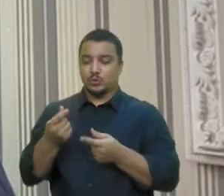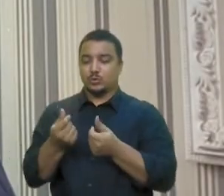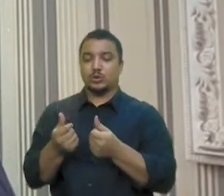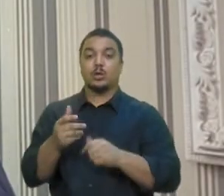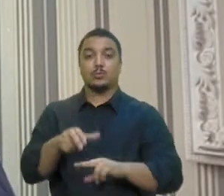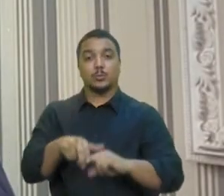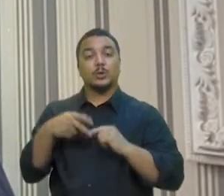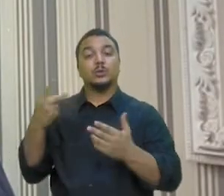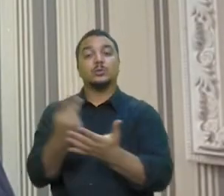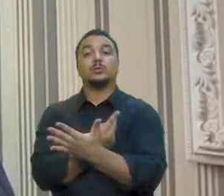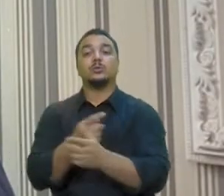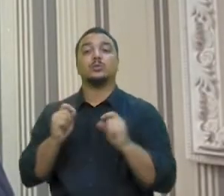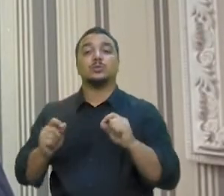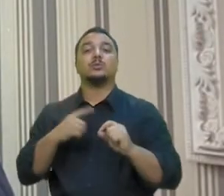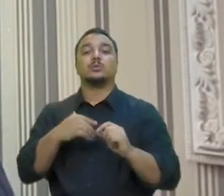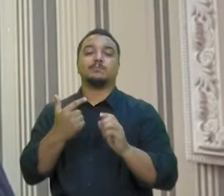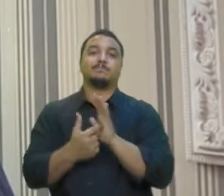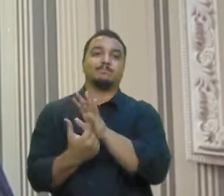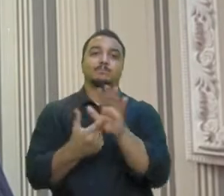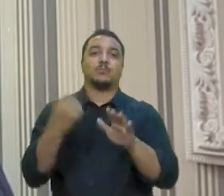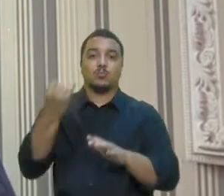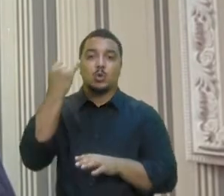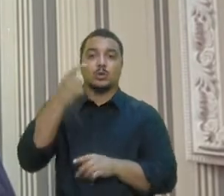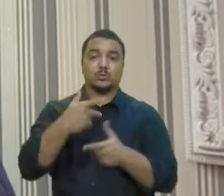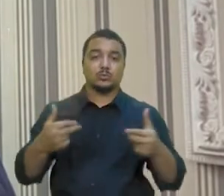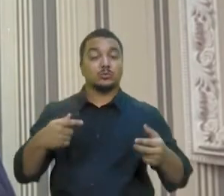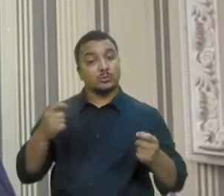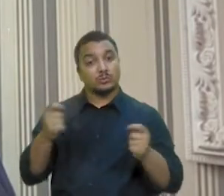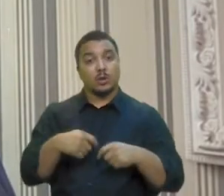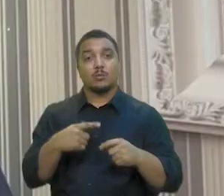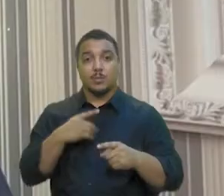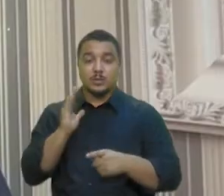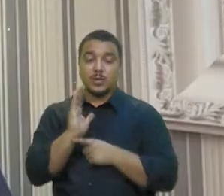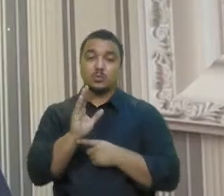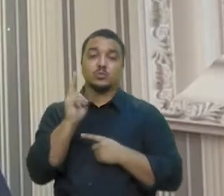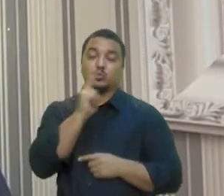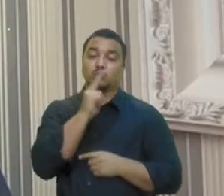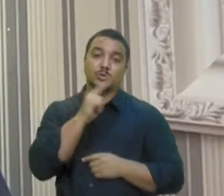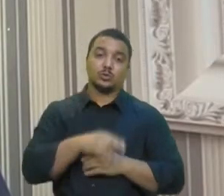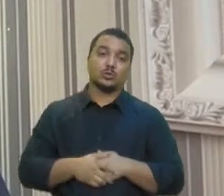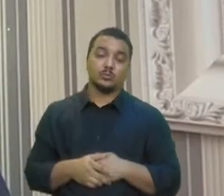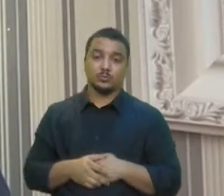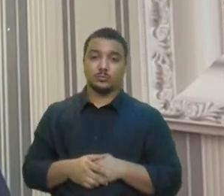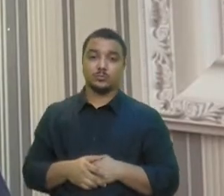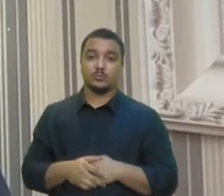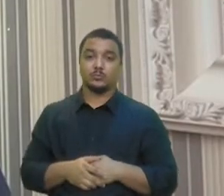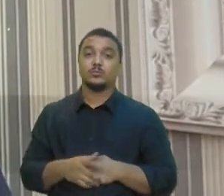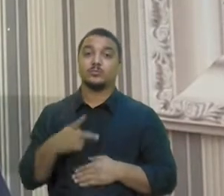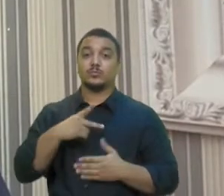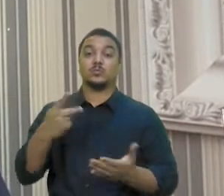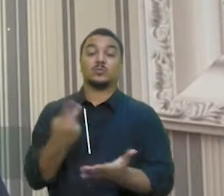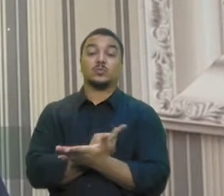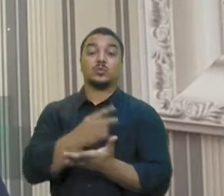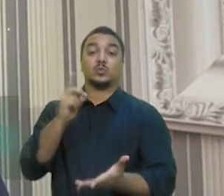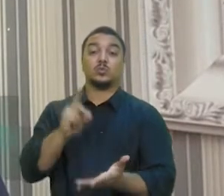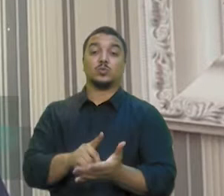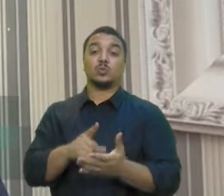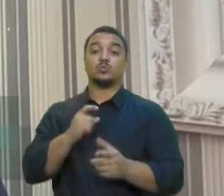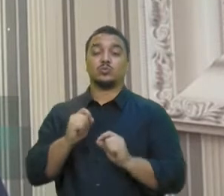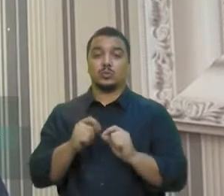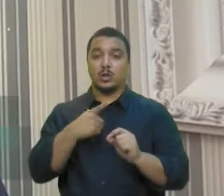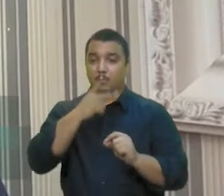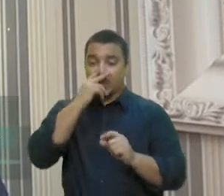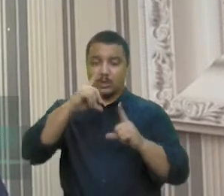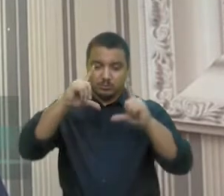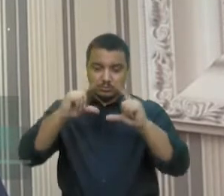situação mostra a importância de medidas como o auxílio emergencial. Esse tipo de realidade, onde houve realmente uma queda de